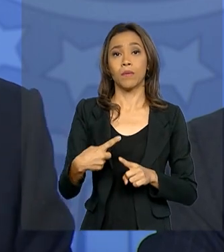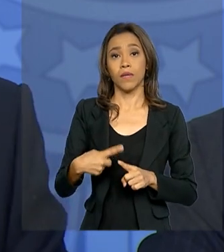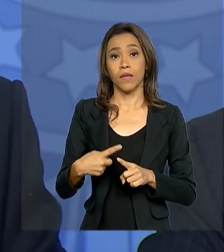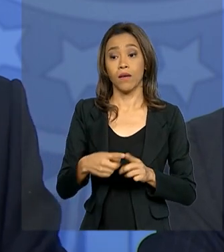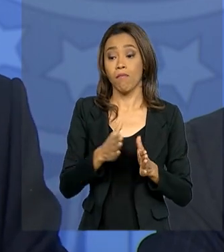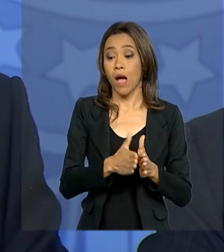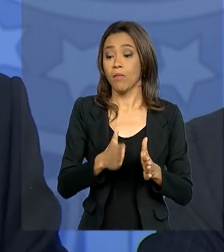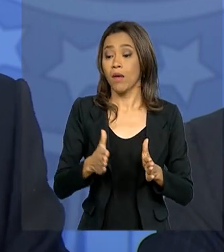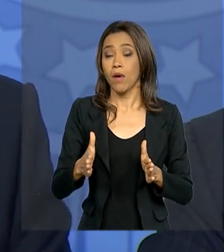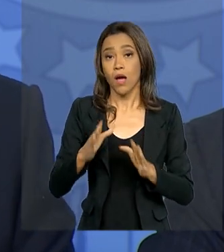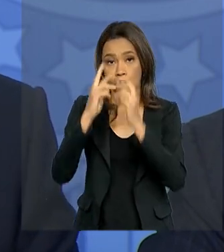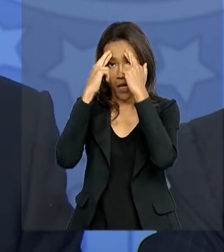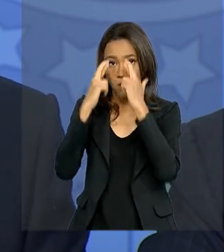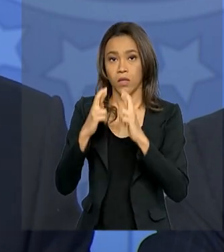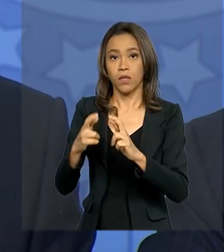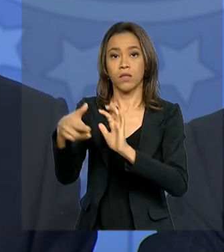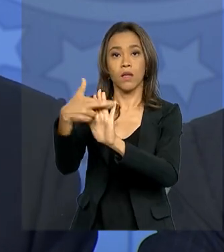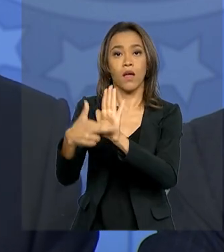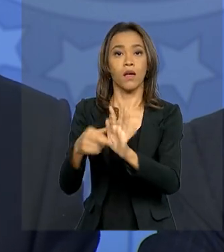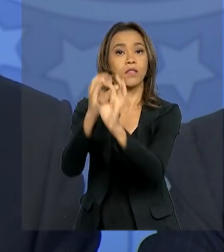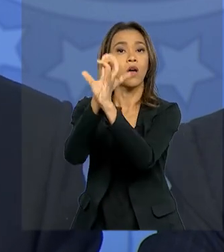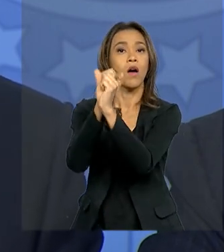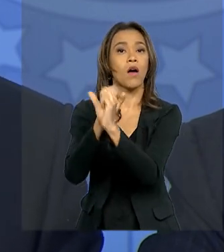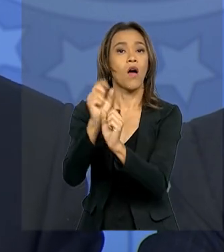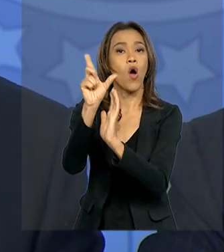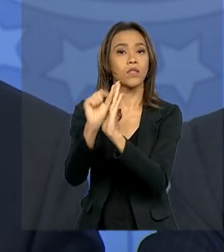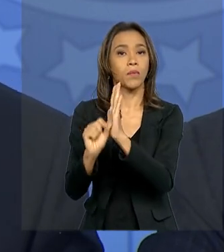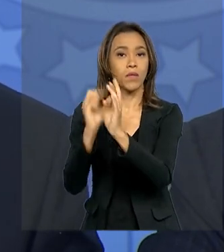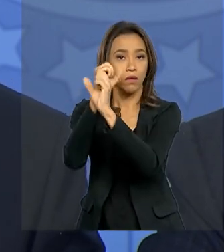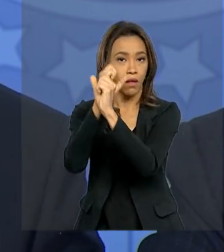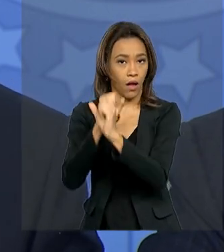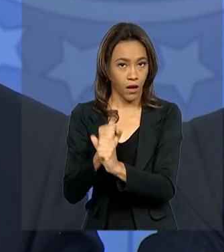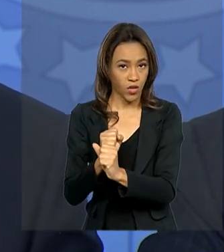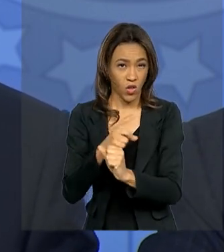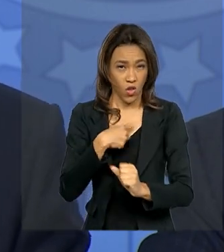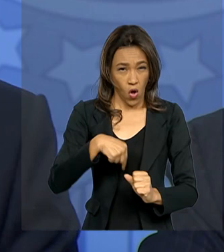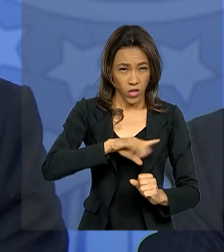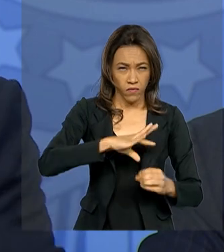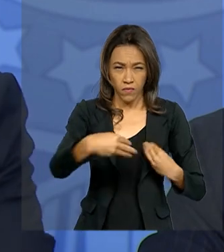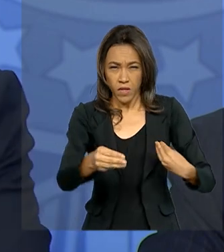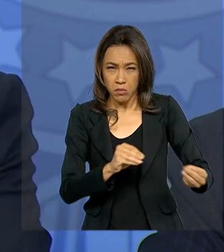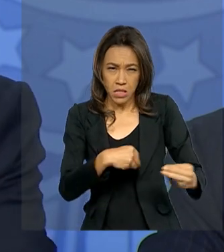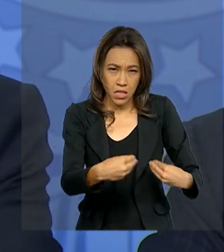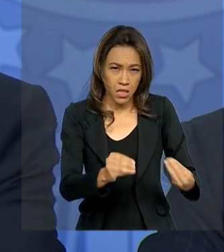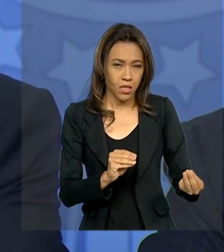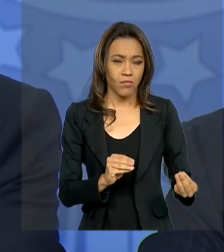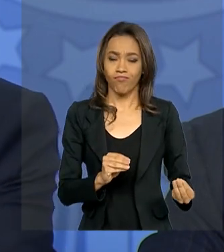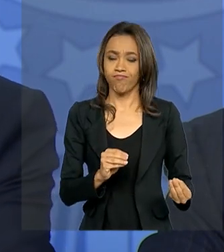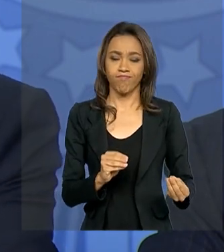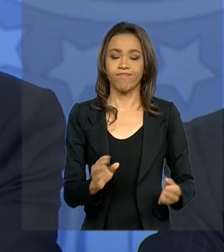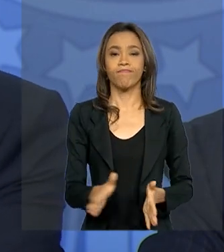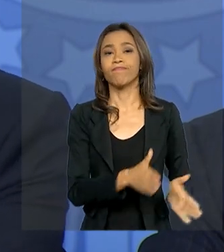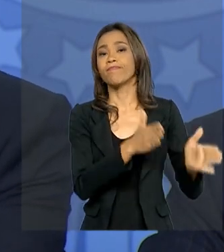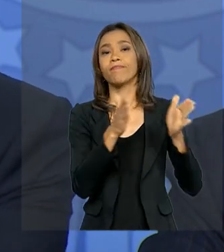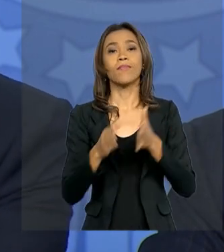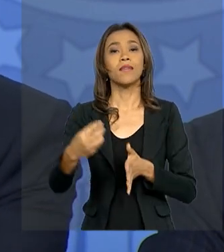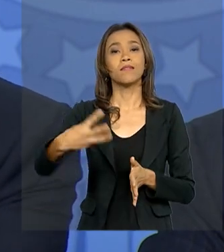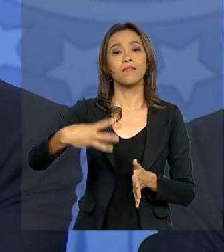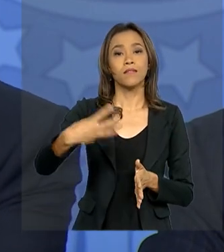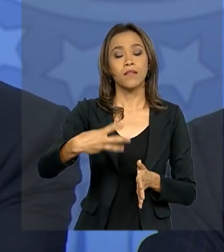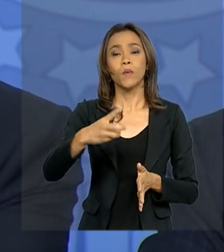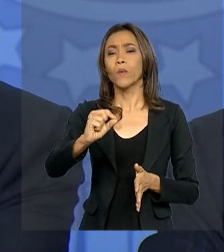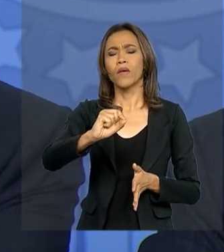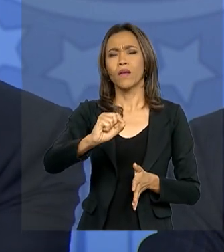orçamentária. Nós, em nenhum momento, flexibilizamos. Terceiro, algo muito